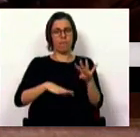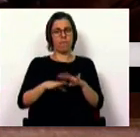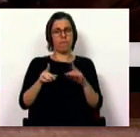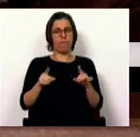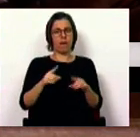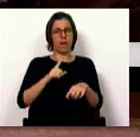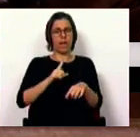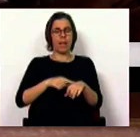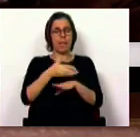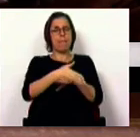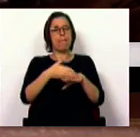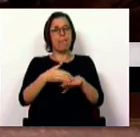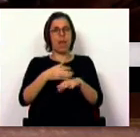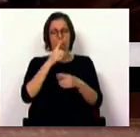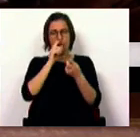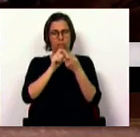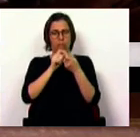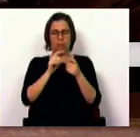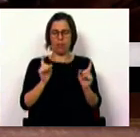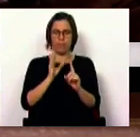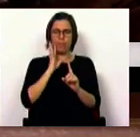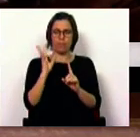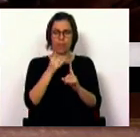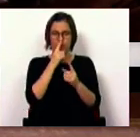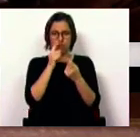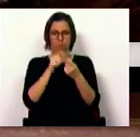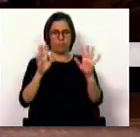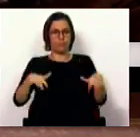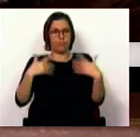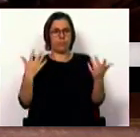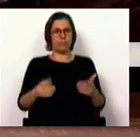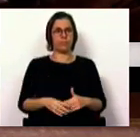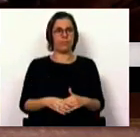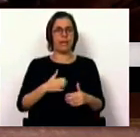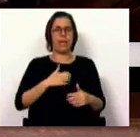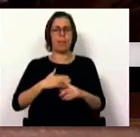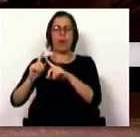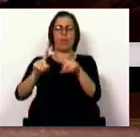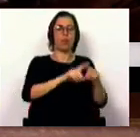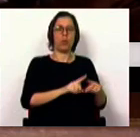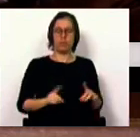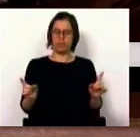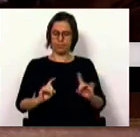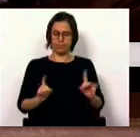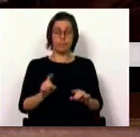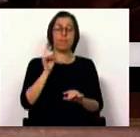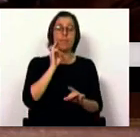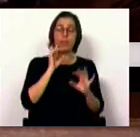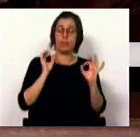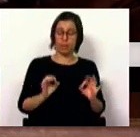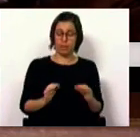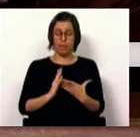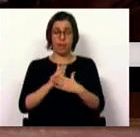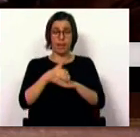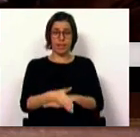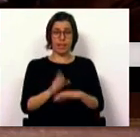a tempo parcial em número ilimitado de empresas. É garantido o